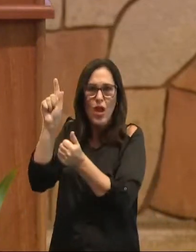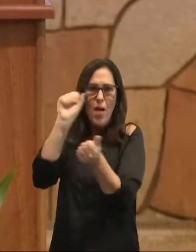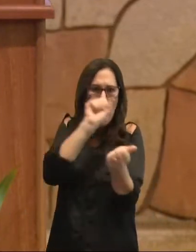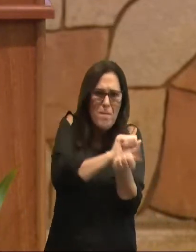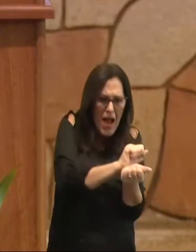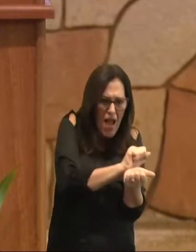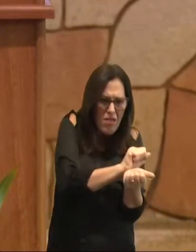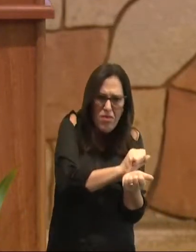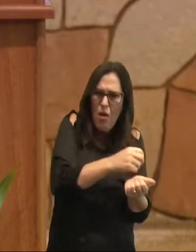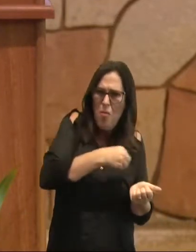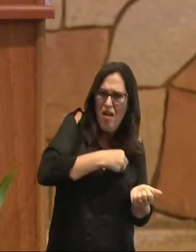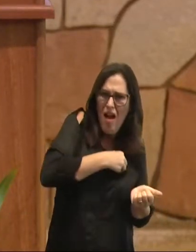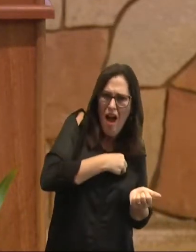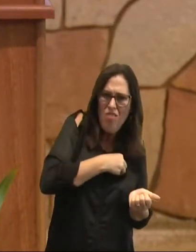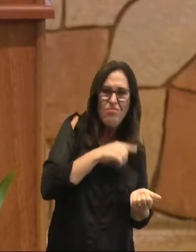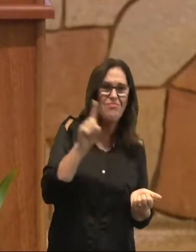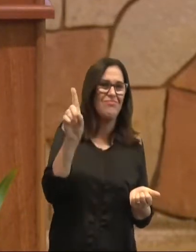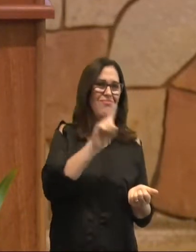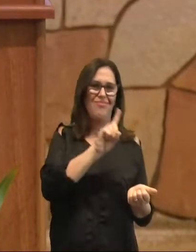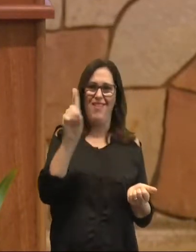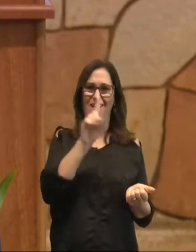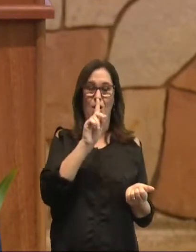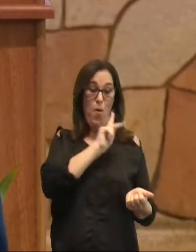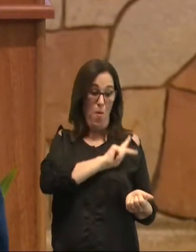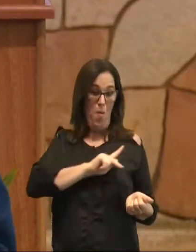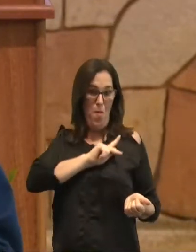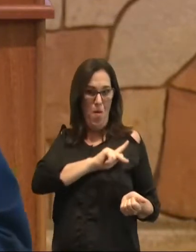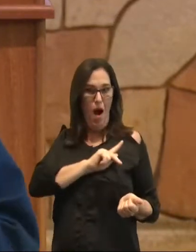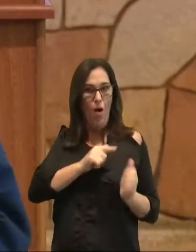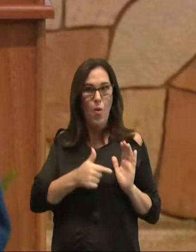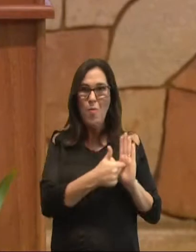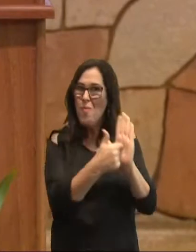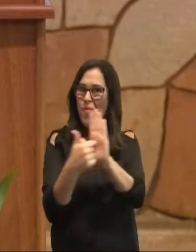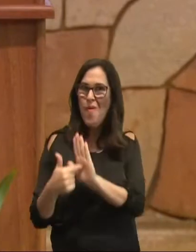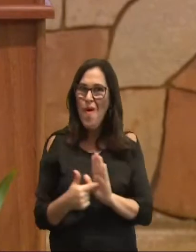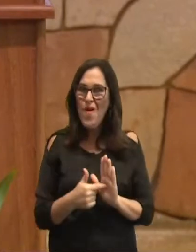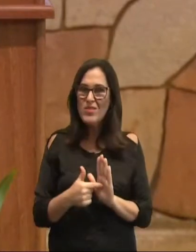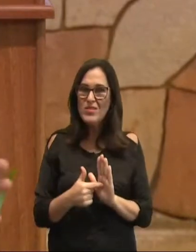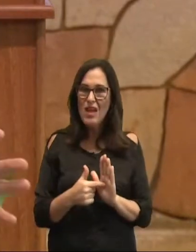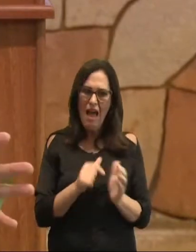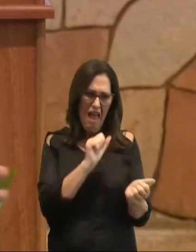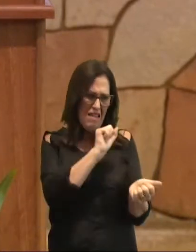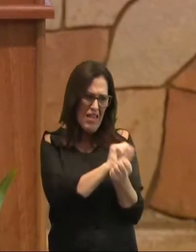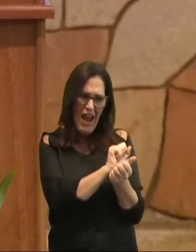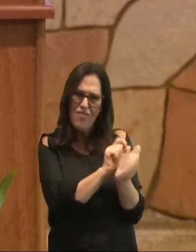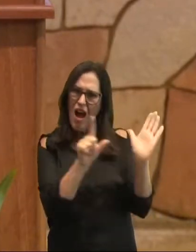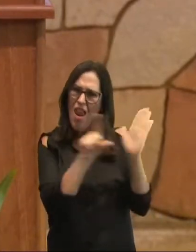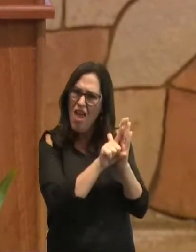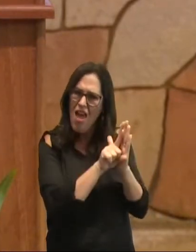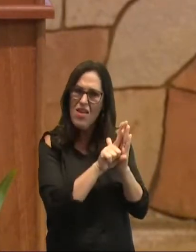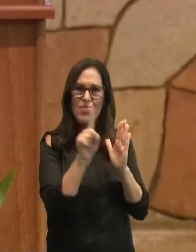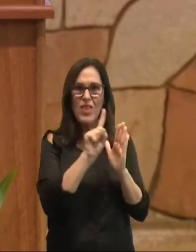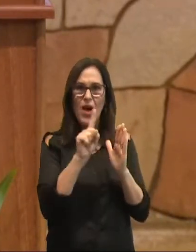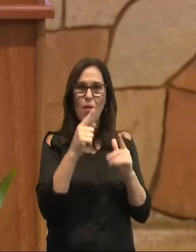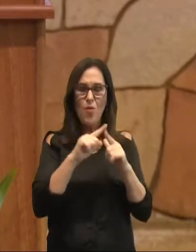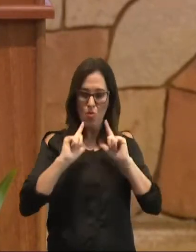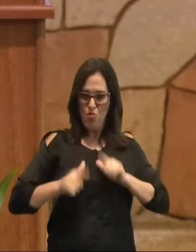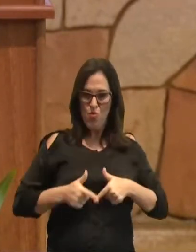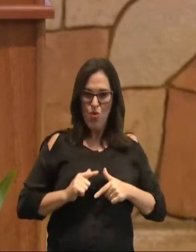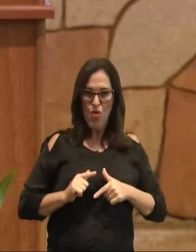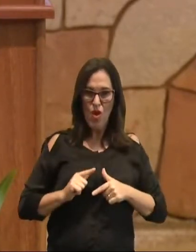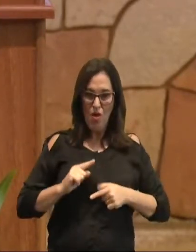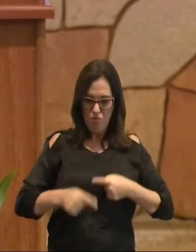pecado, que é o que Paulo traz agora em questão. Não somos mais escravos da lei porque não somos judeus e nem